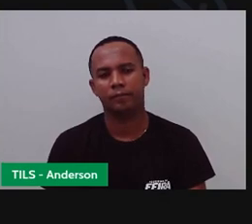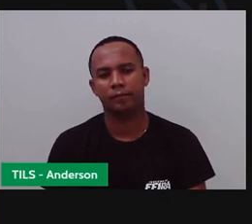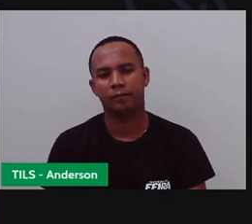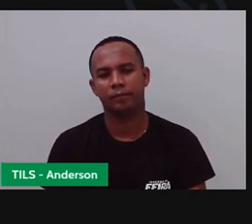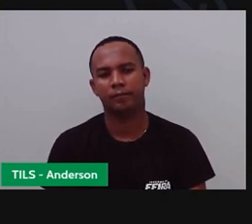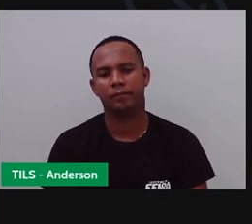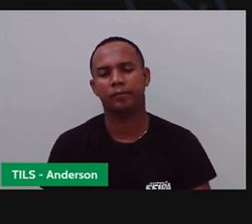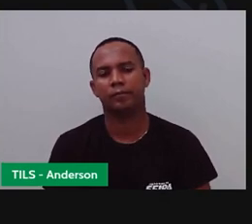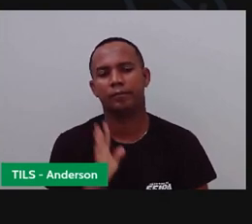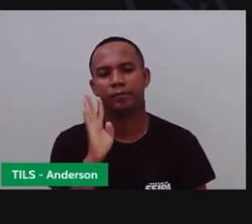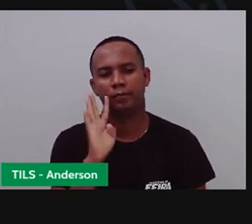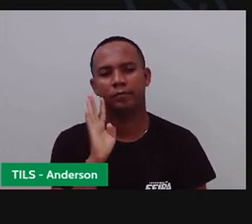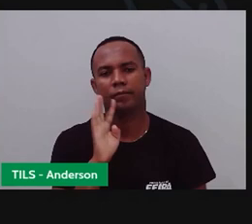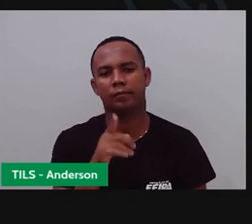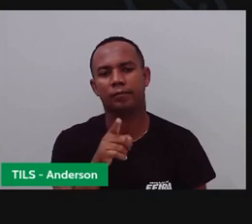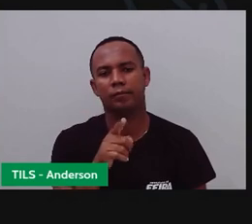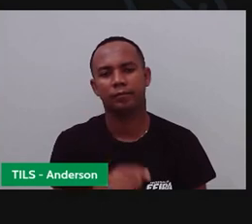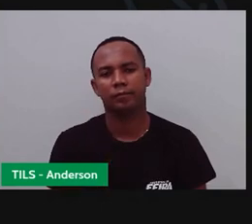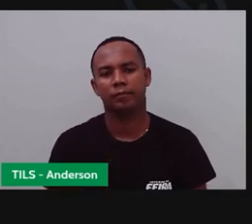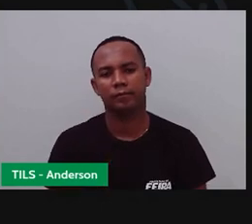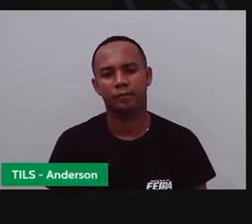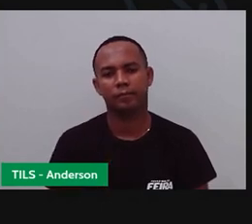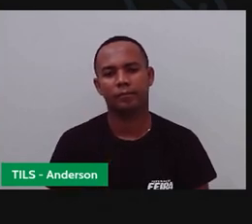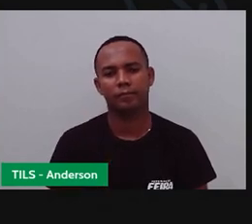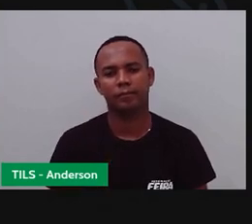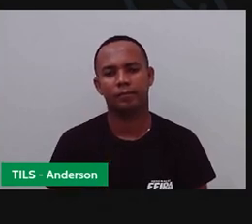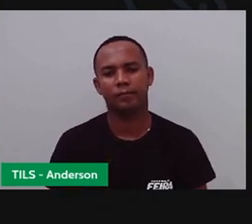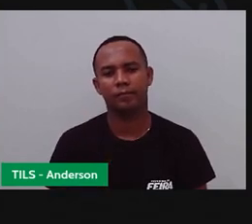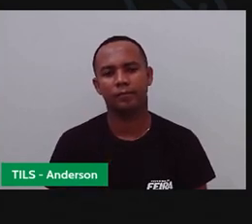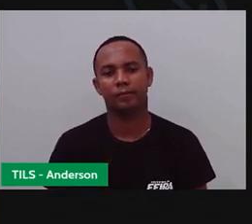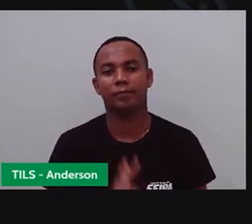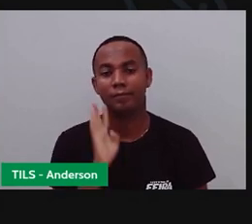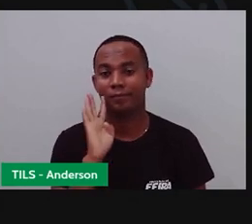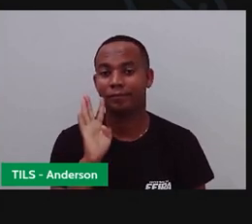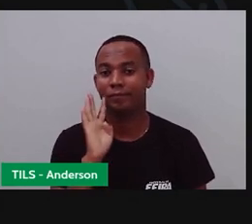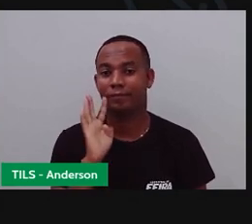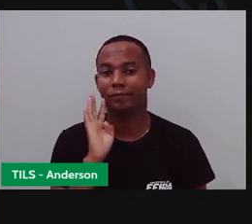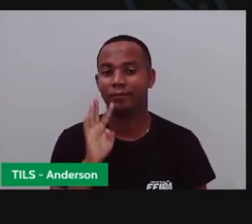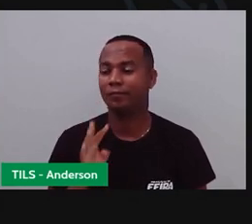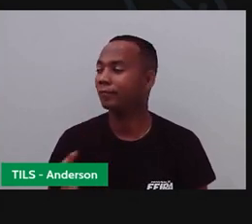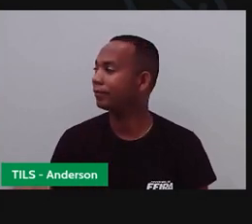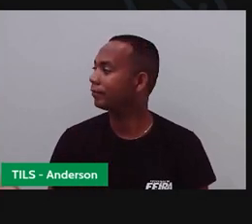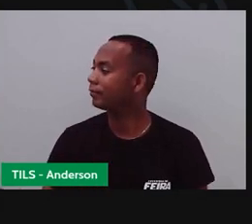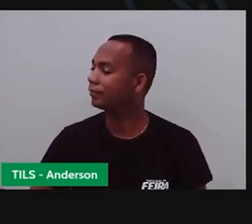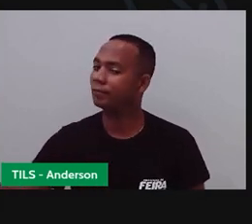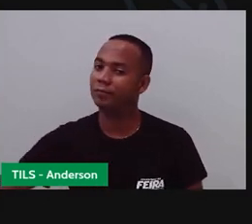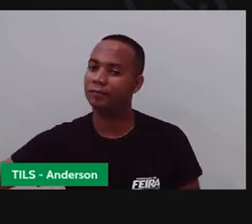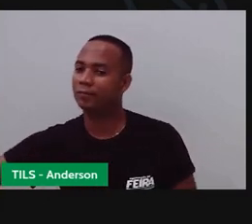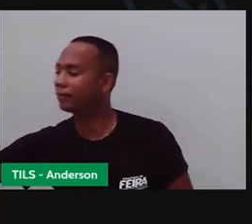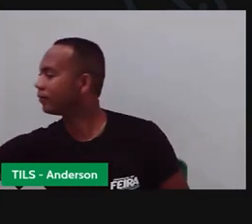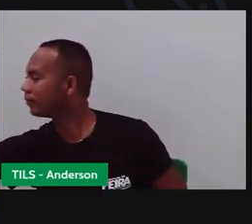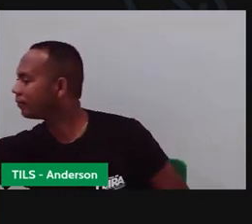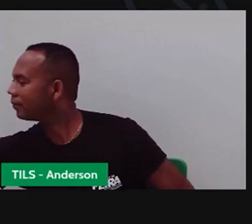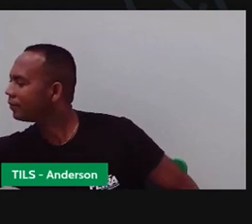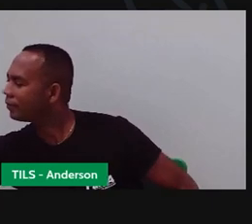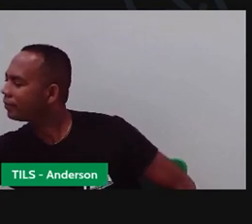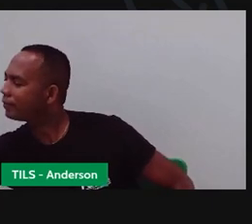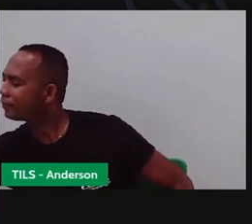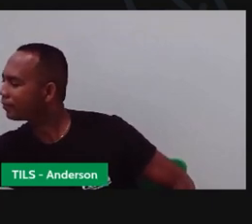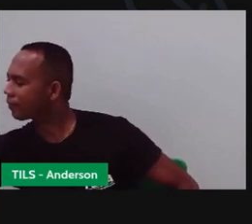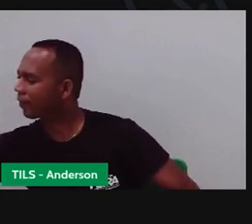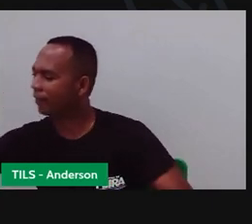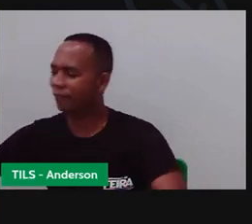Viram? E aí está pronto o nosso relógio. Anda se eu sei que você gosta do relógio. Eu vou lhe dar pra você usar no relógio de curso.